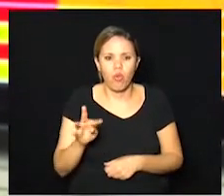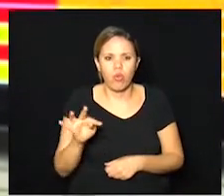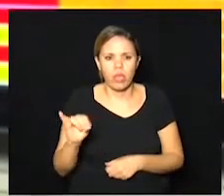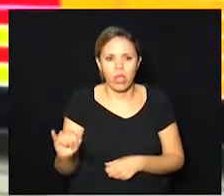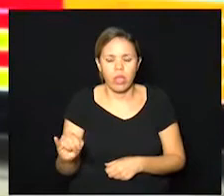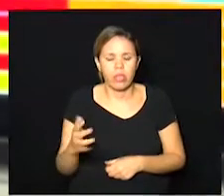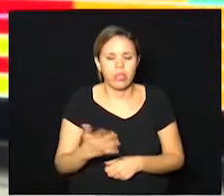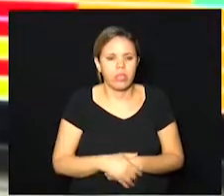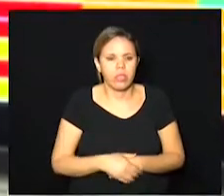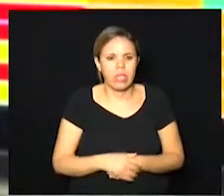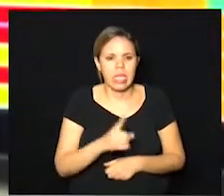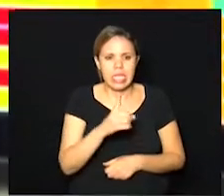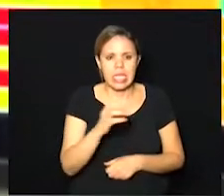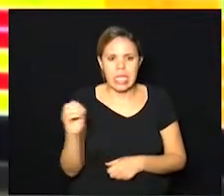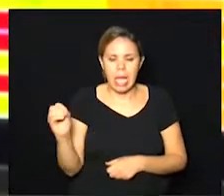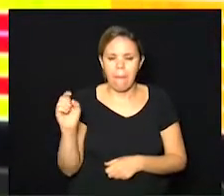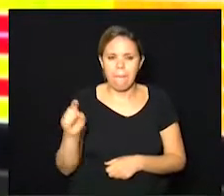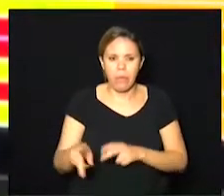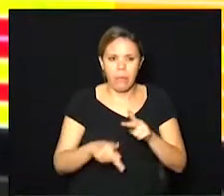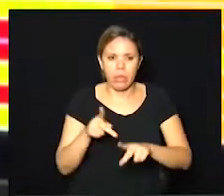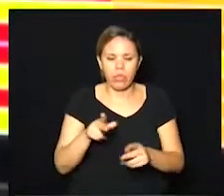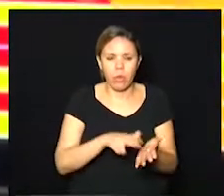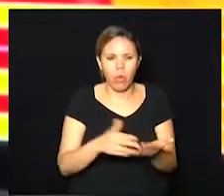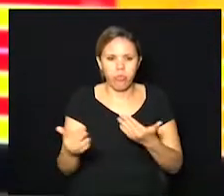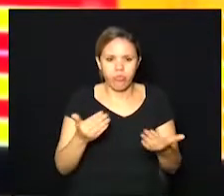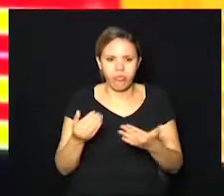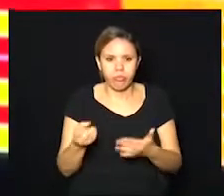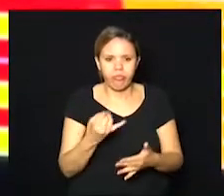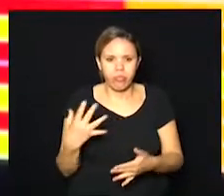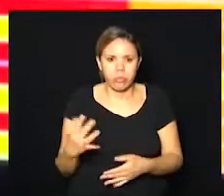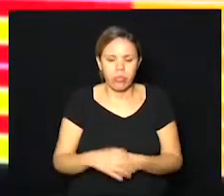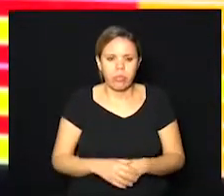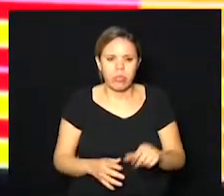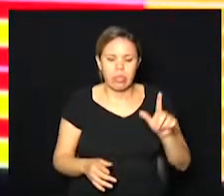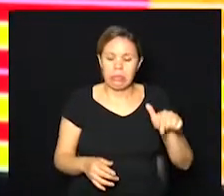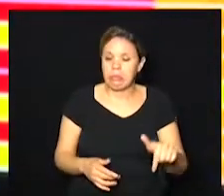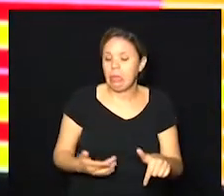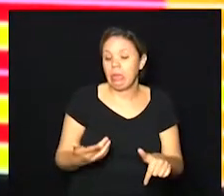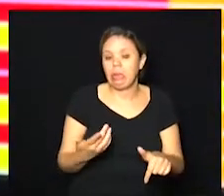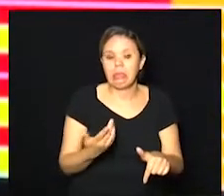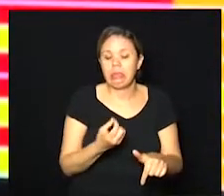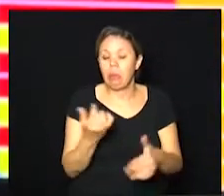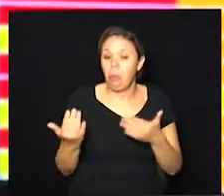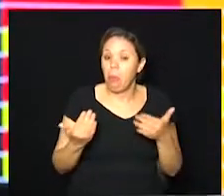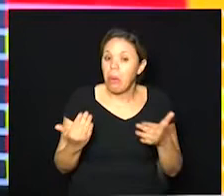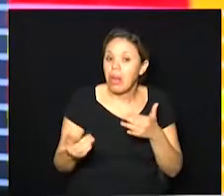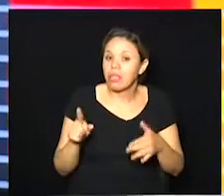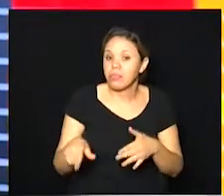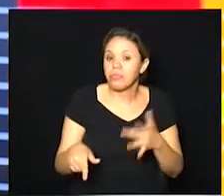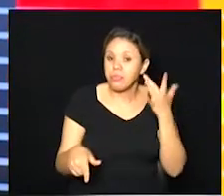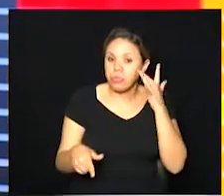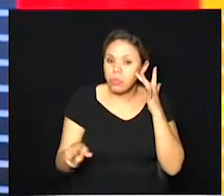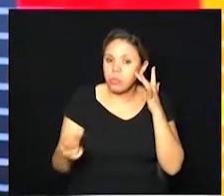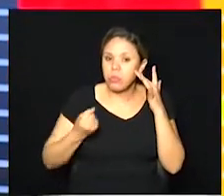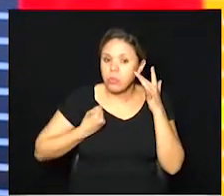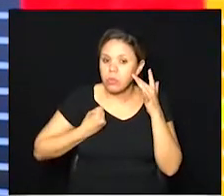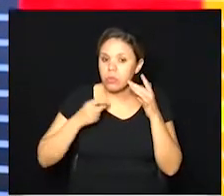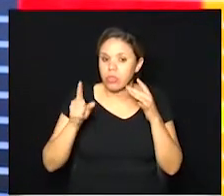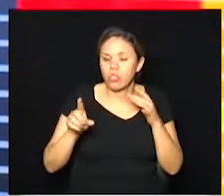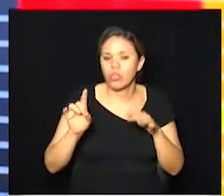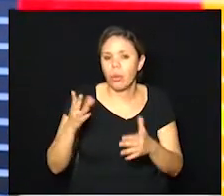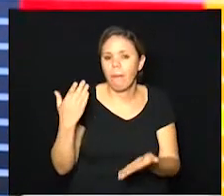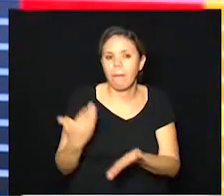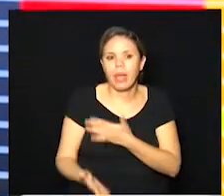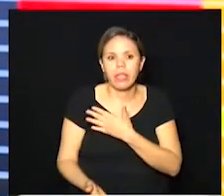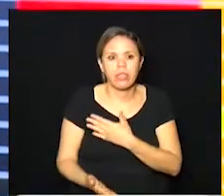por 100 mil habitantes, 17. Você veja que, eu acho que esse número, ele só perde